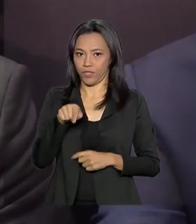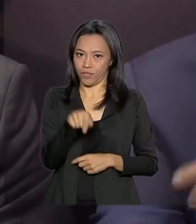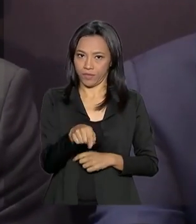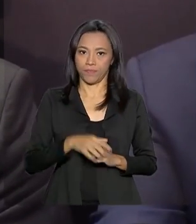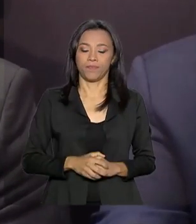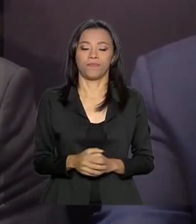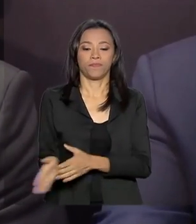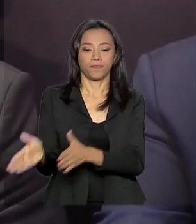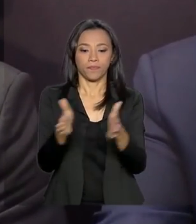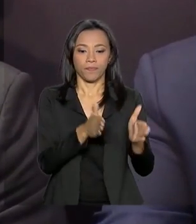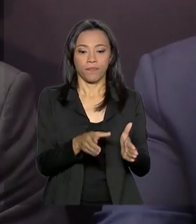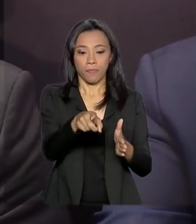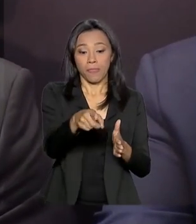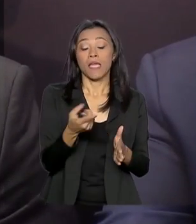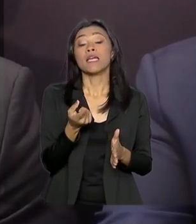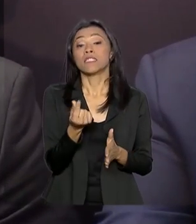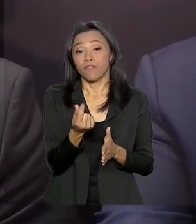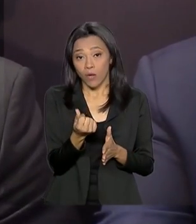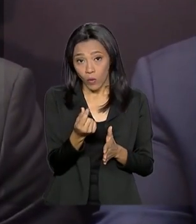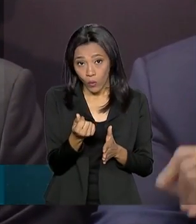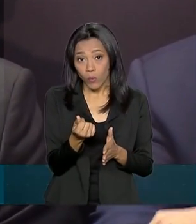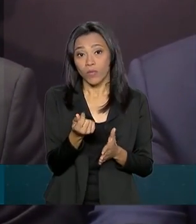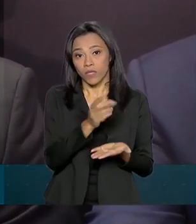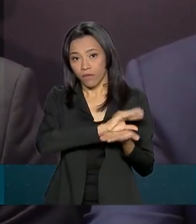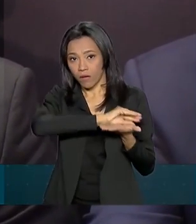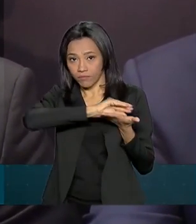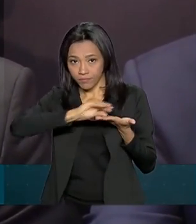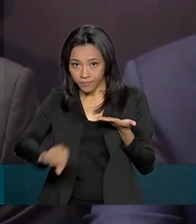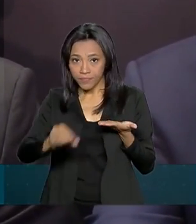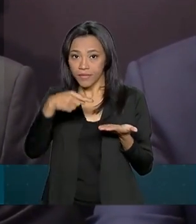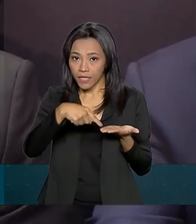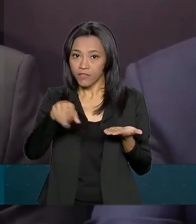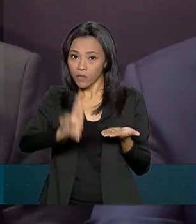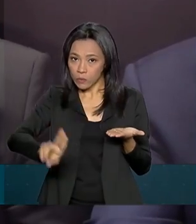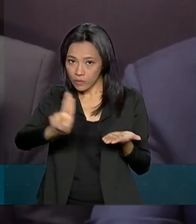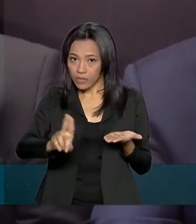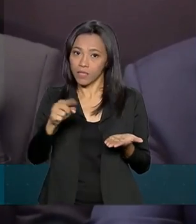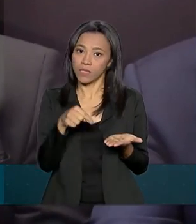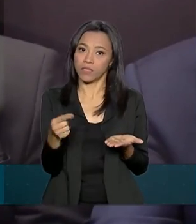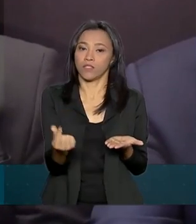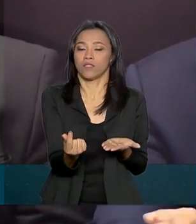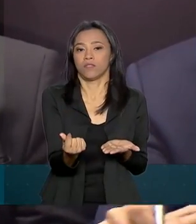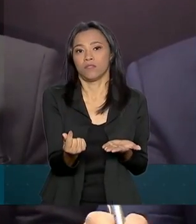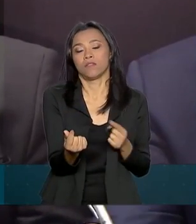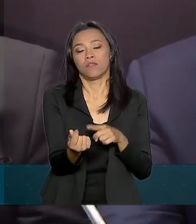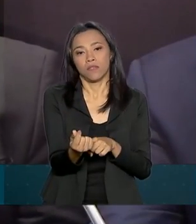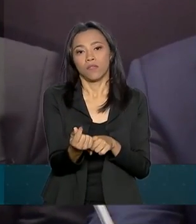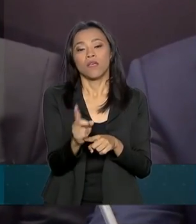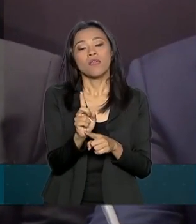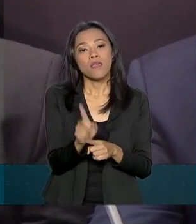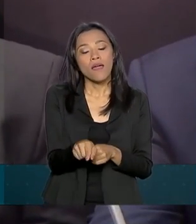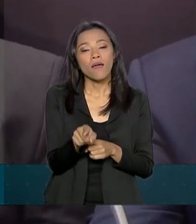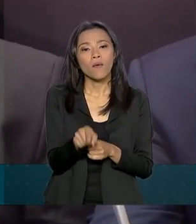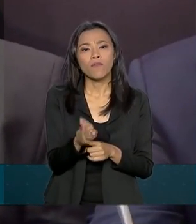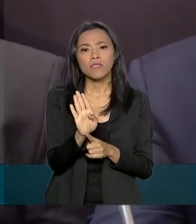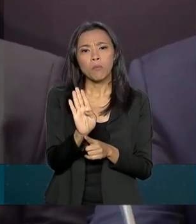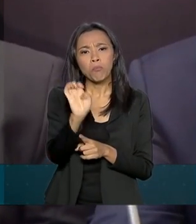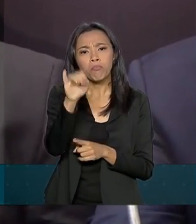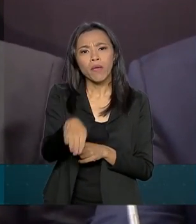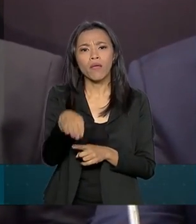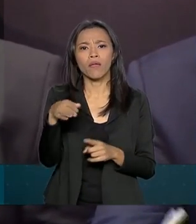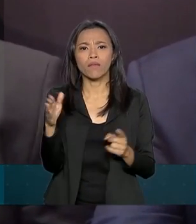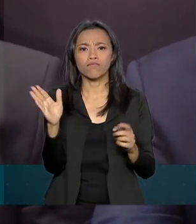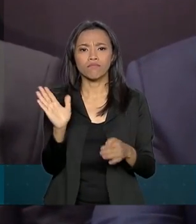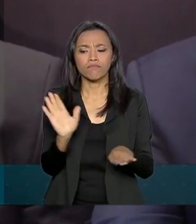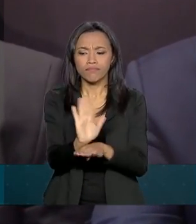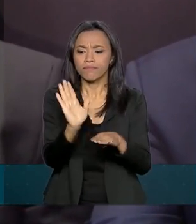E é justamente desse valor de outorga que nós vamos tirar o recurso para fazer o investimento. Que se torna, no final das contas, um bem do aeroporto,